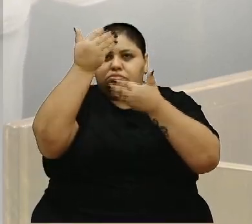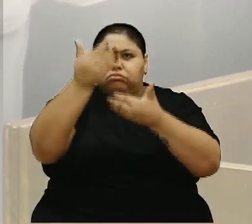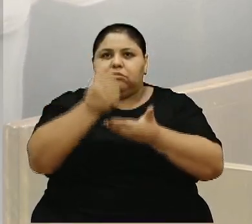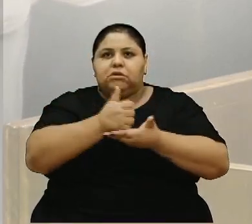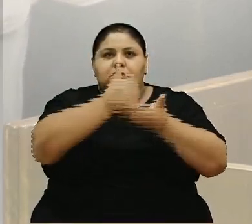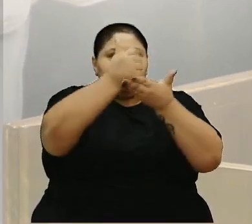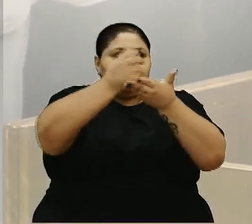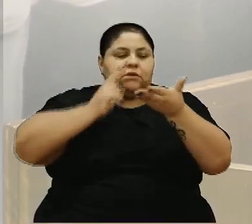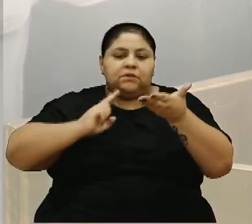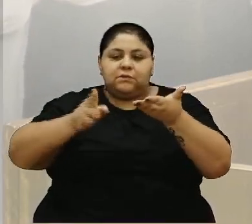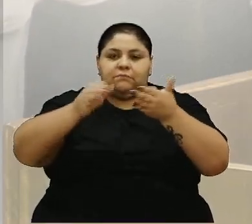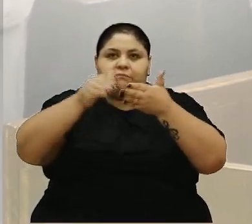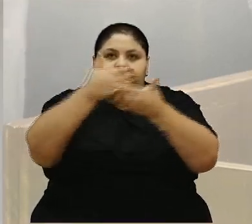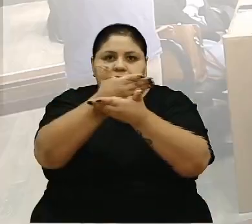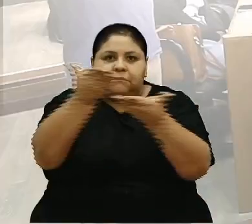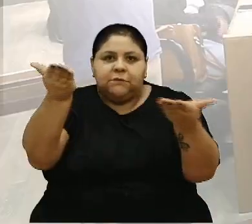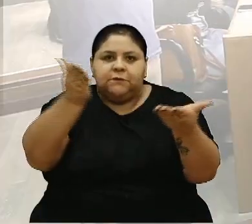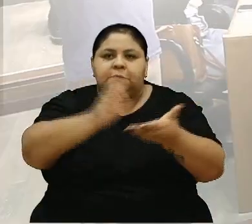estamos sempre à disposição.